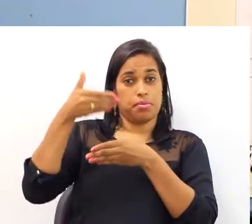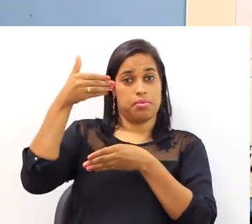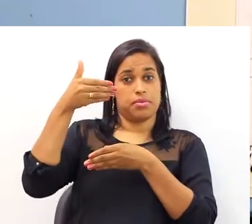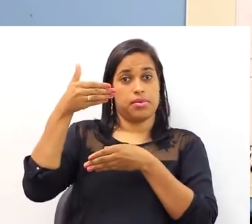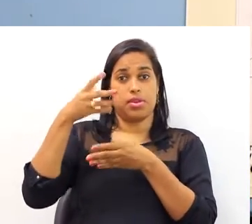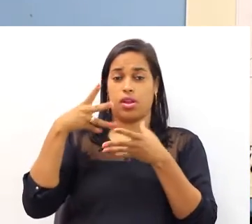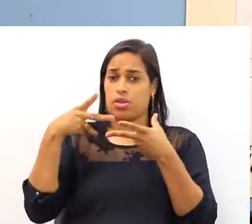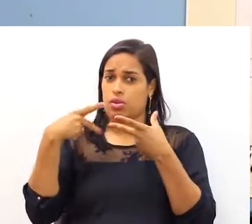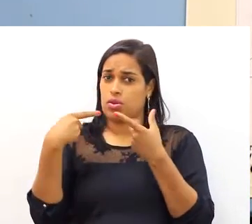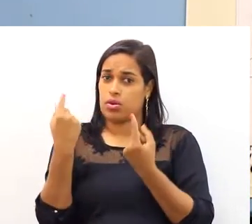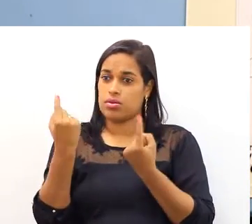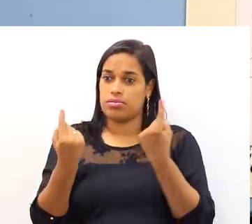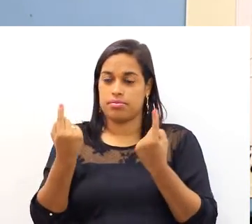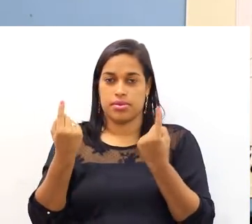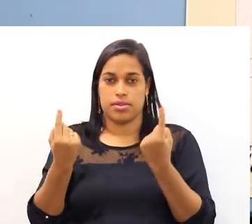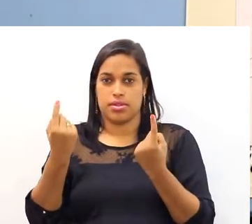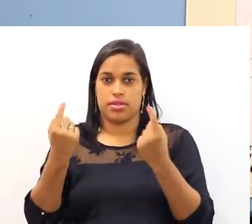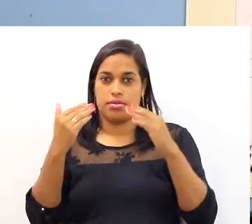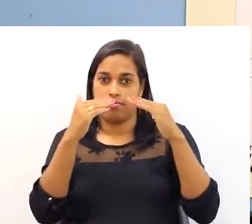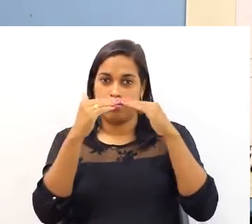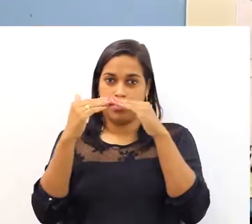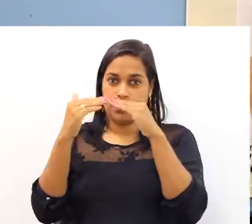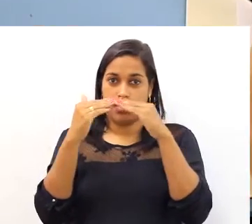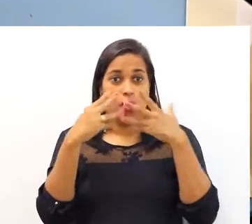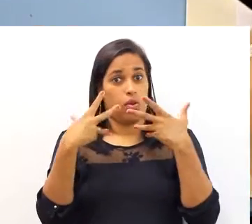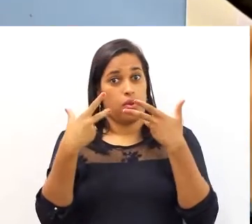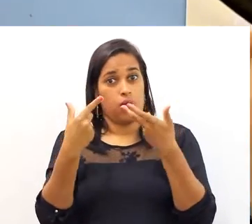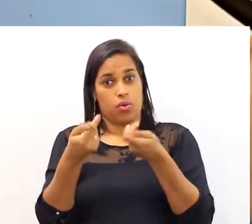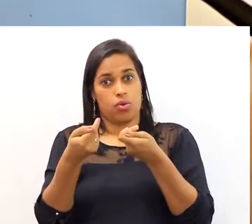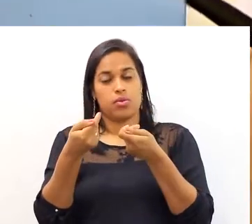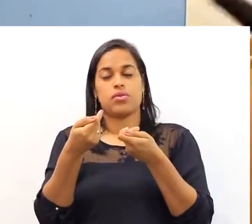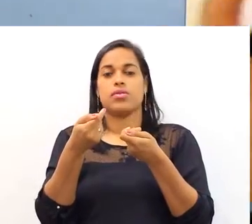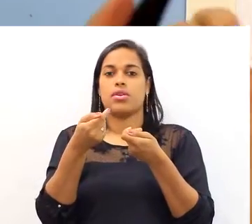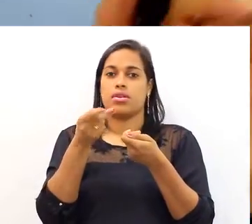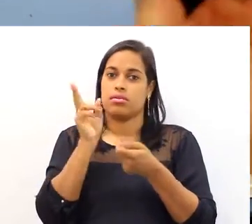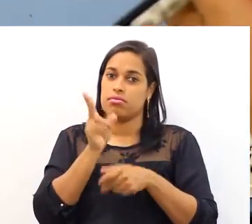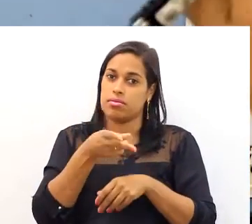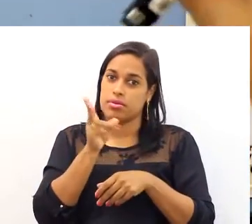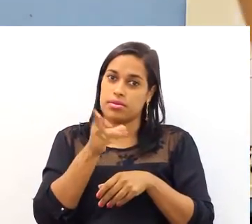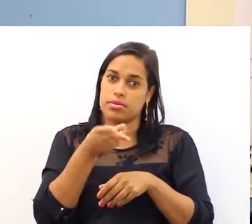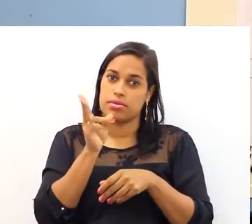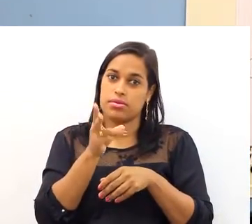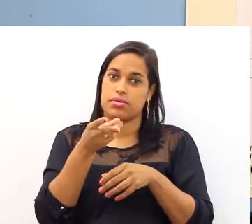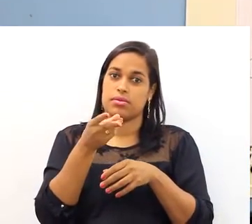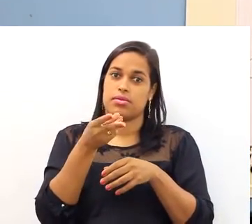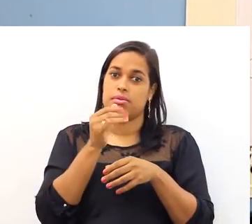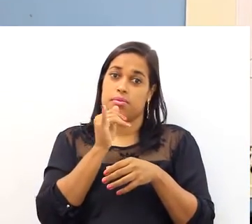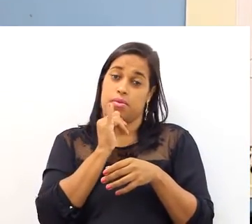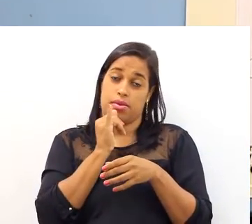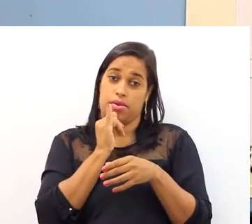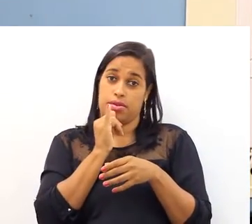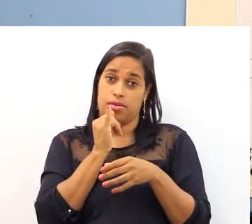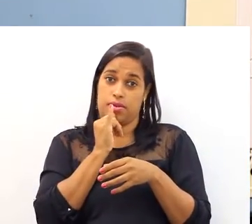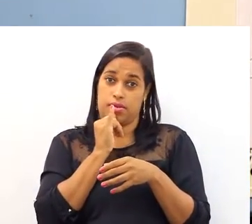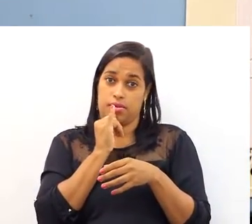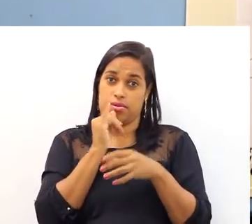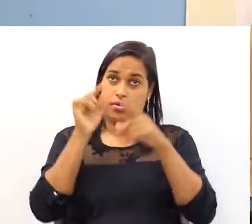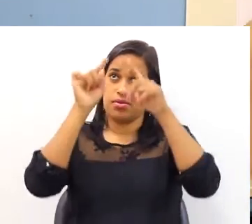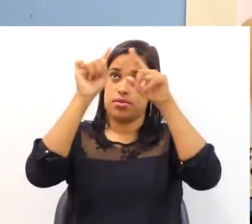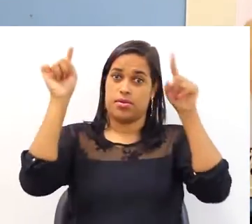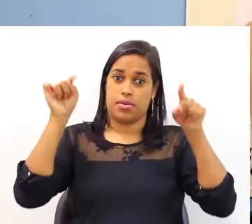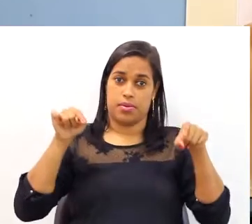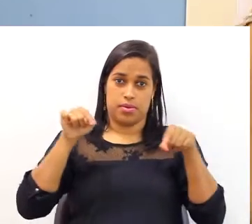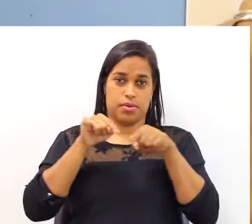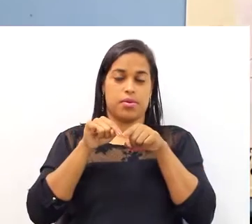que está toda paralela ao plano de projeção, portanto, tudo que está nela está em VG. Se eu fosse posicionar, por exemplo, um quadro,